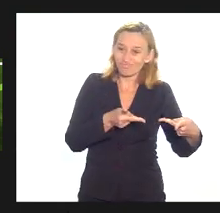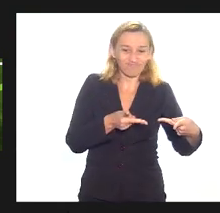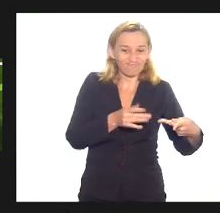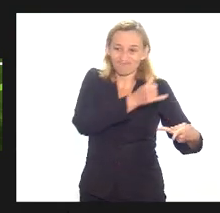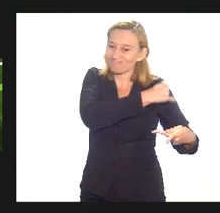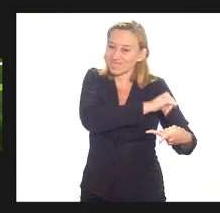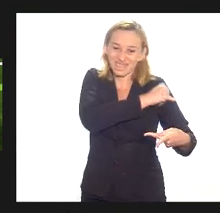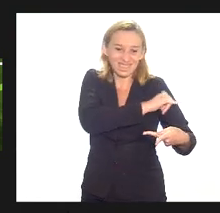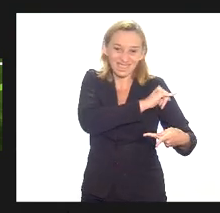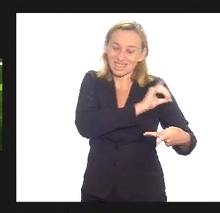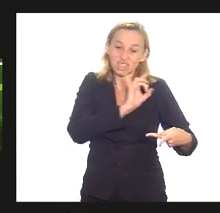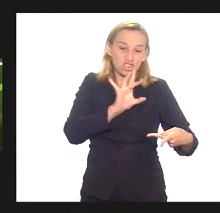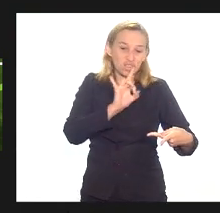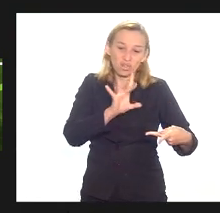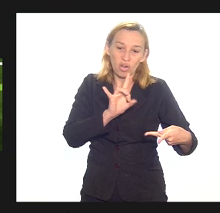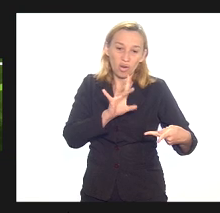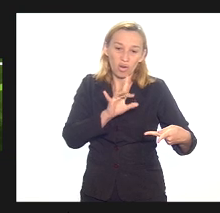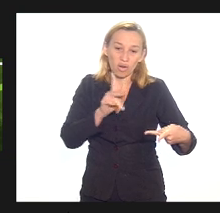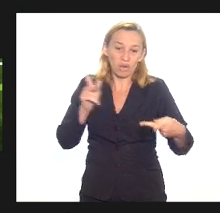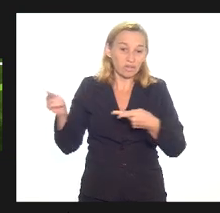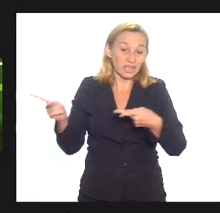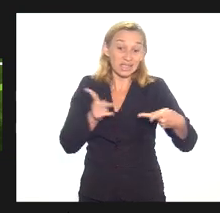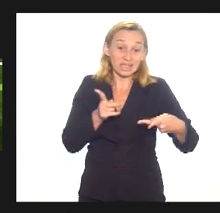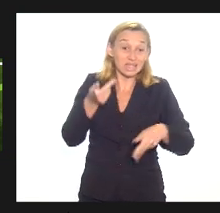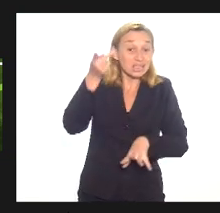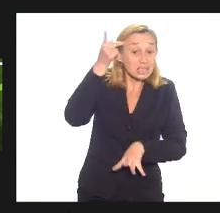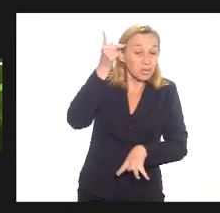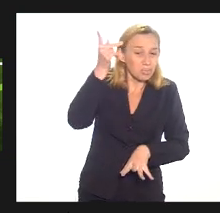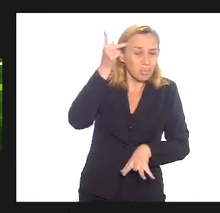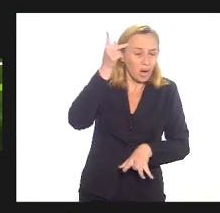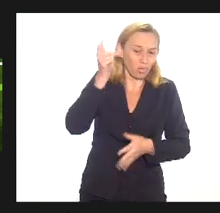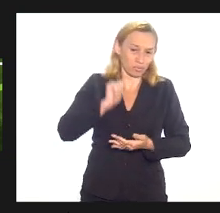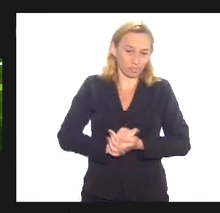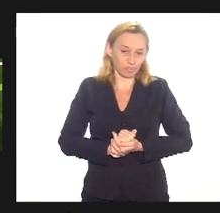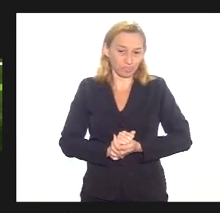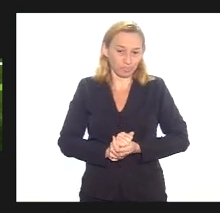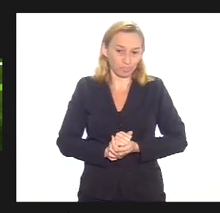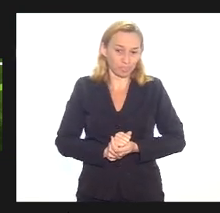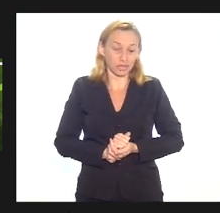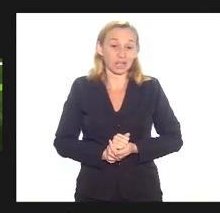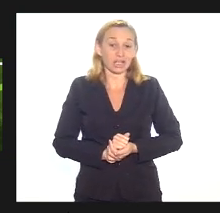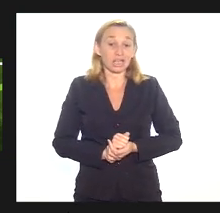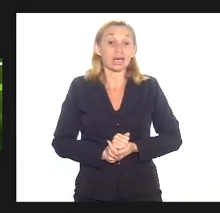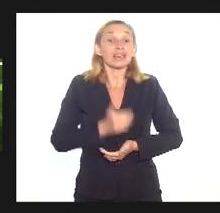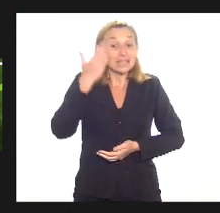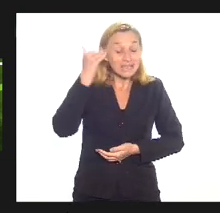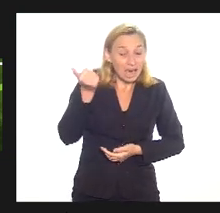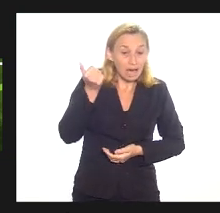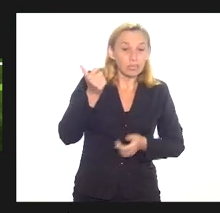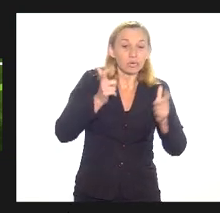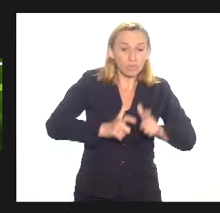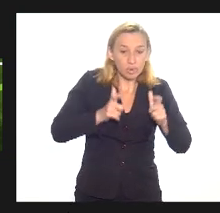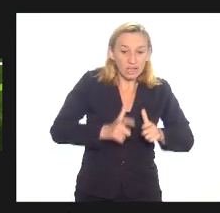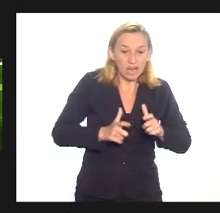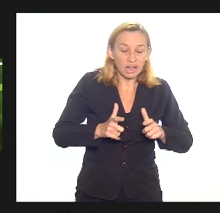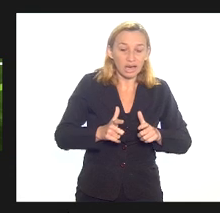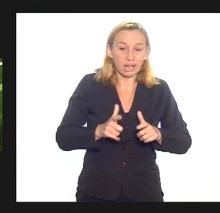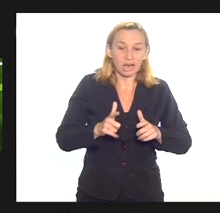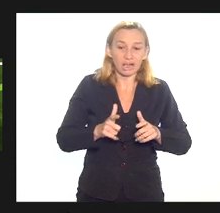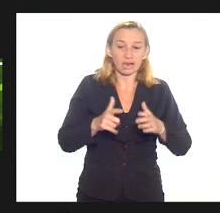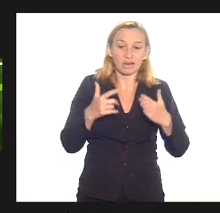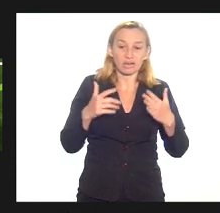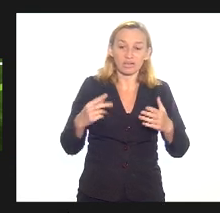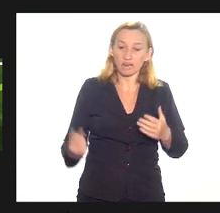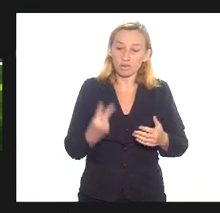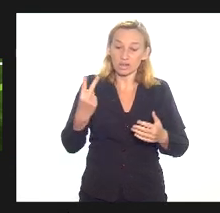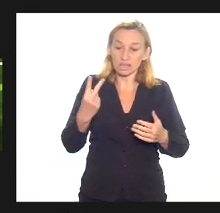tem oportunidade de viajar para o exterior sabe que uma das coisas que você privilegia quando vai viajar é que aquela cidade